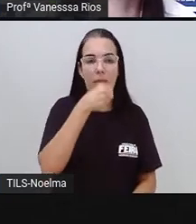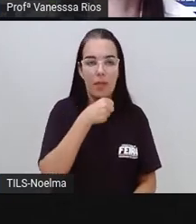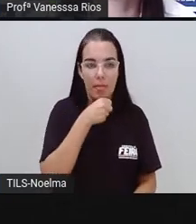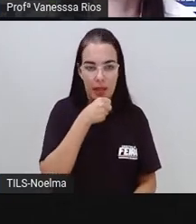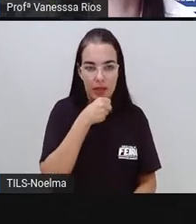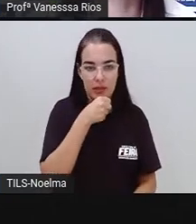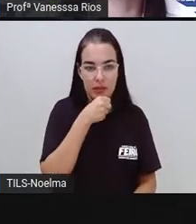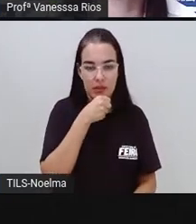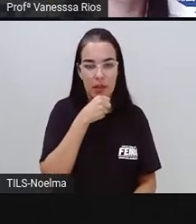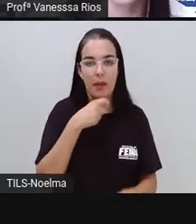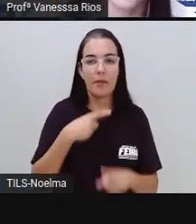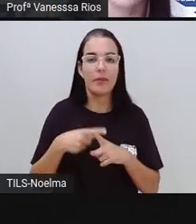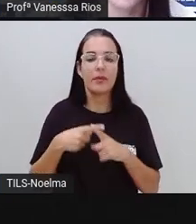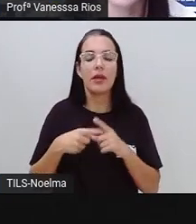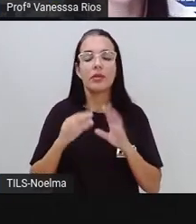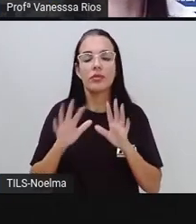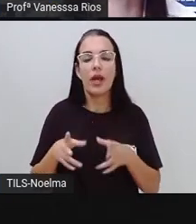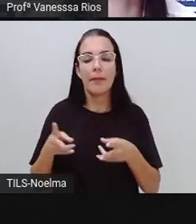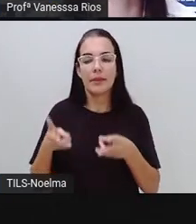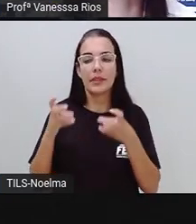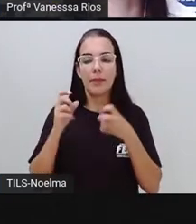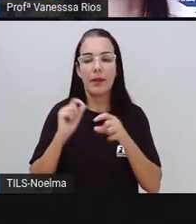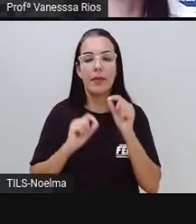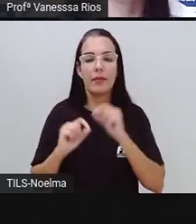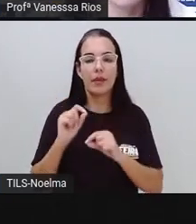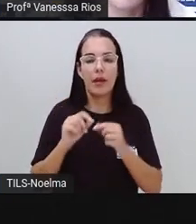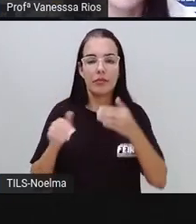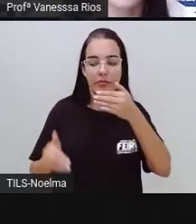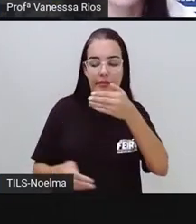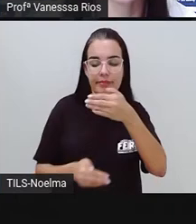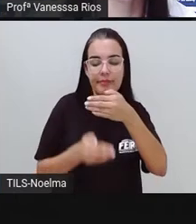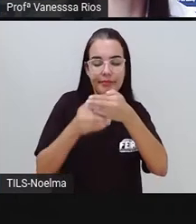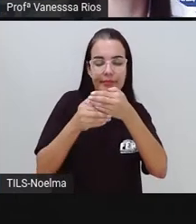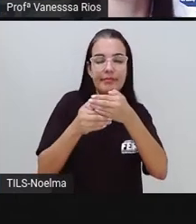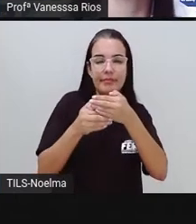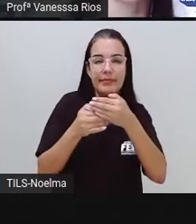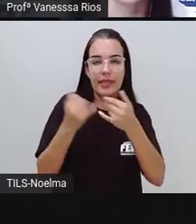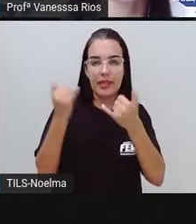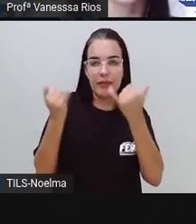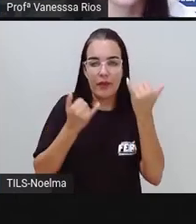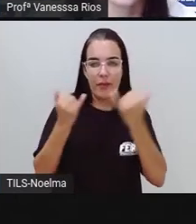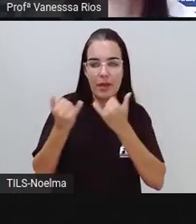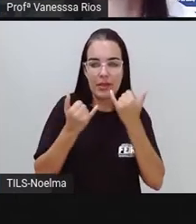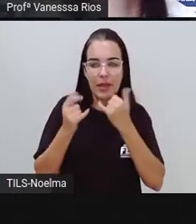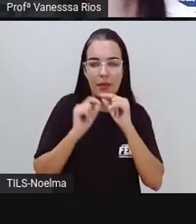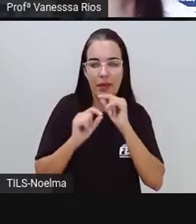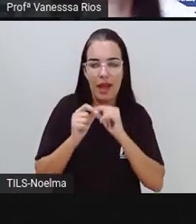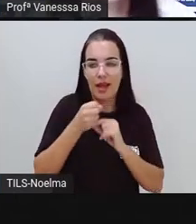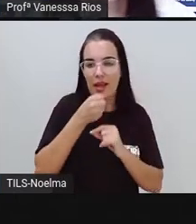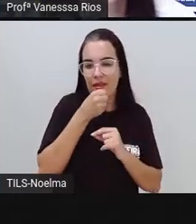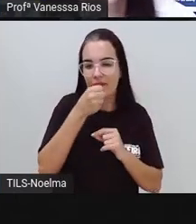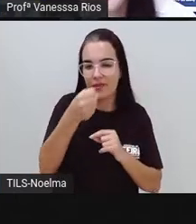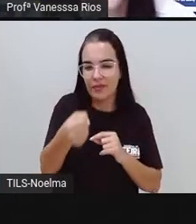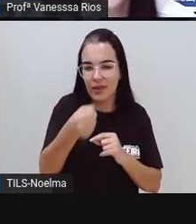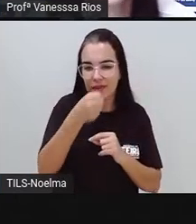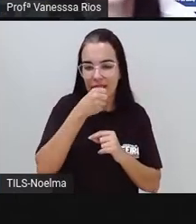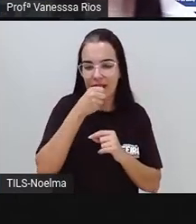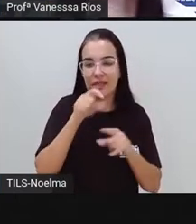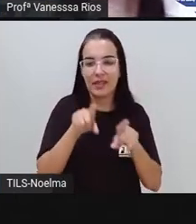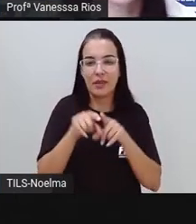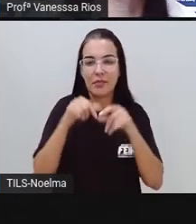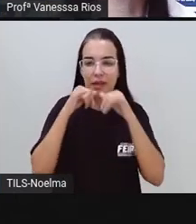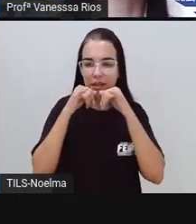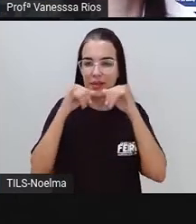percebeu como a entrevista, né? Ela complementa as informações, tanto da notícia quanto da reportagem,